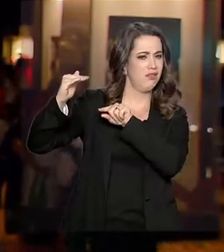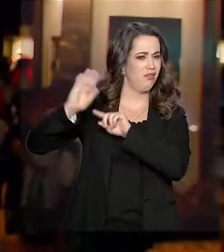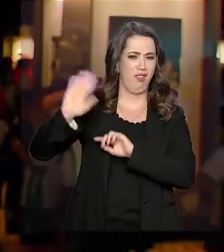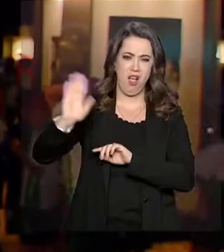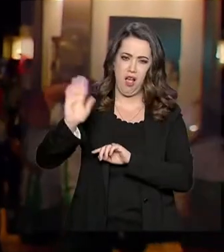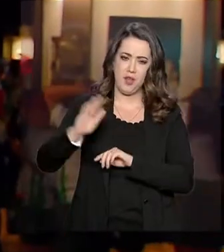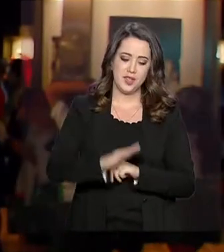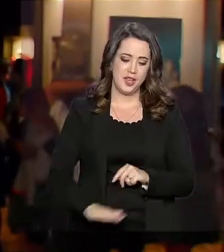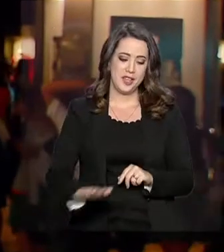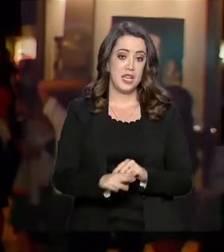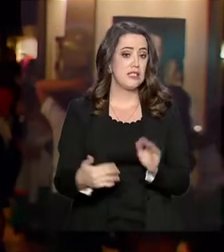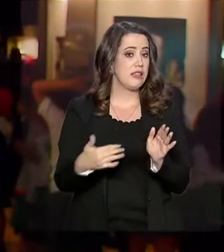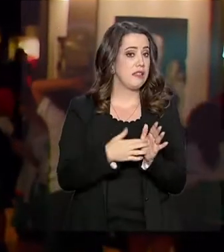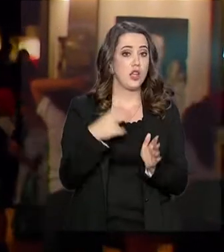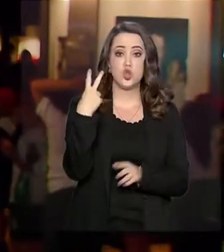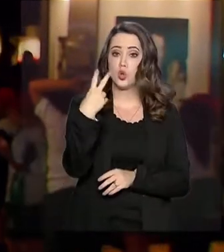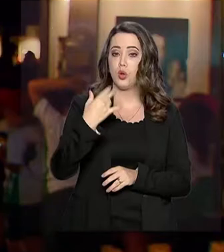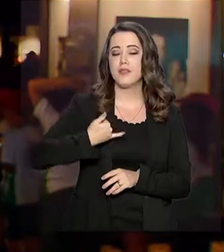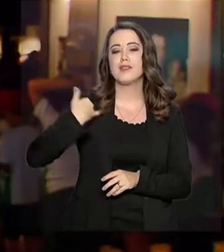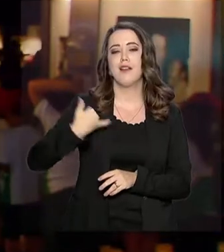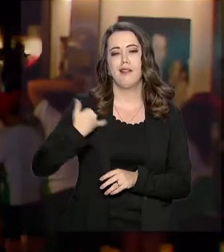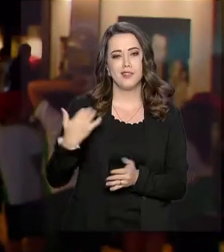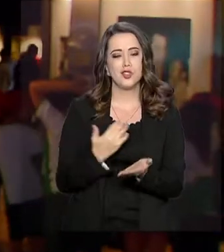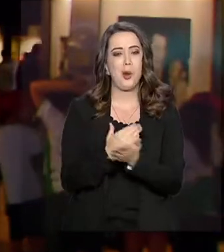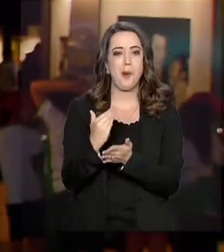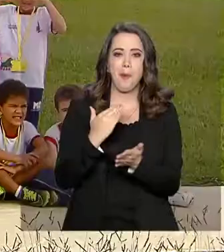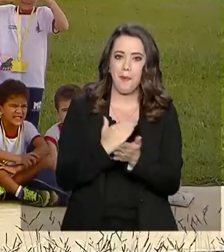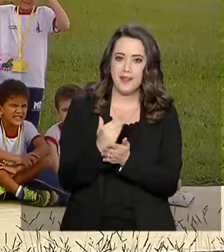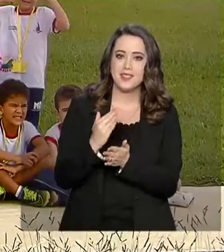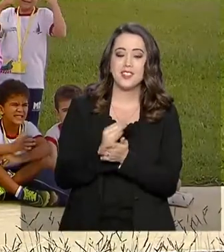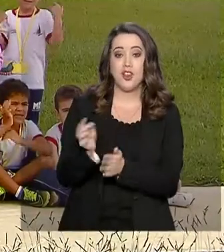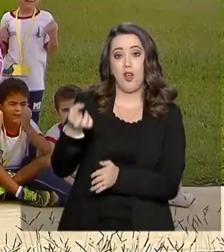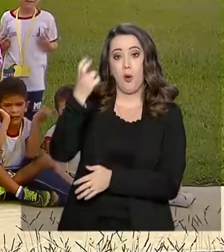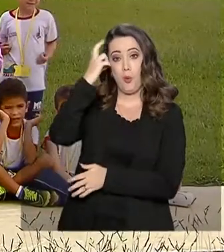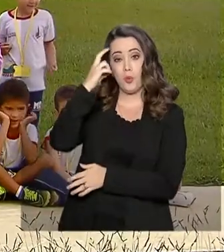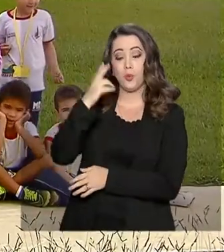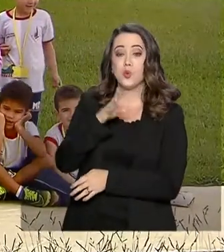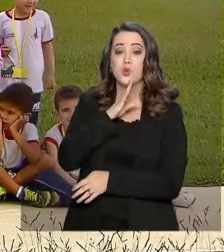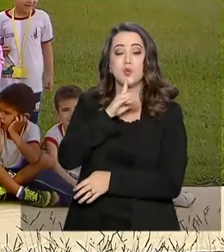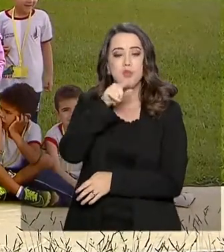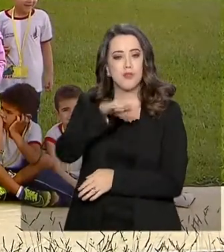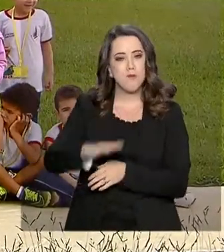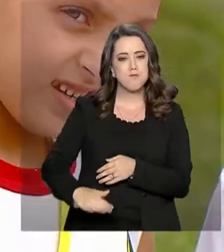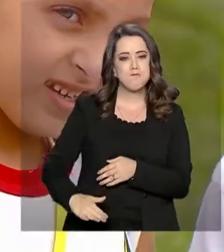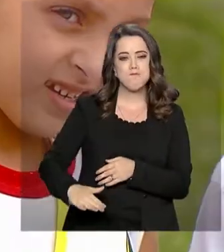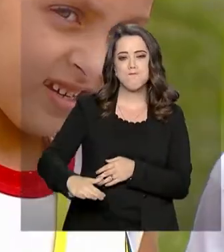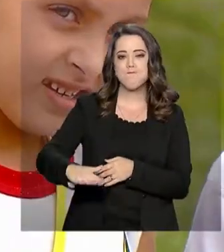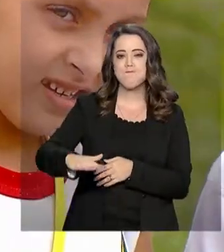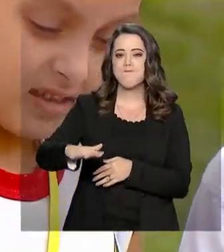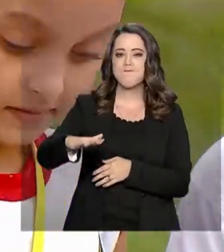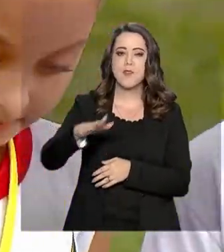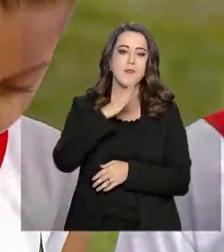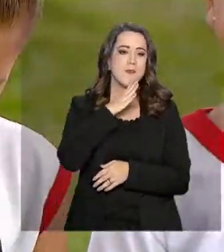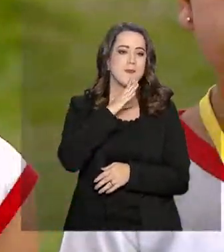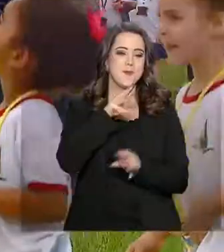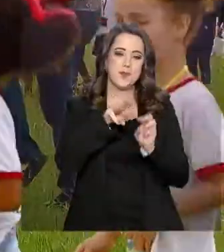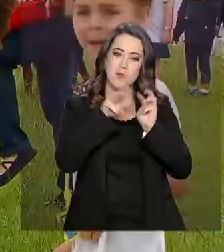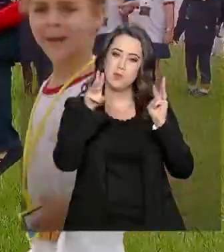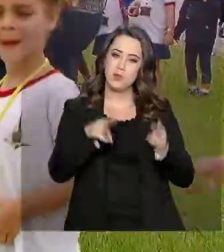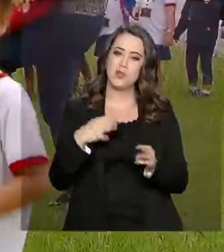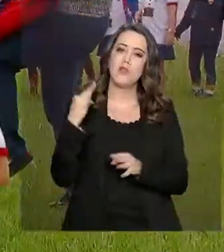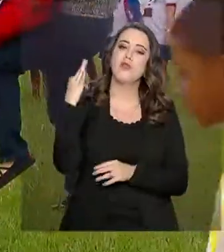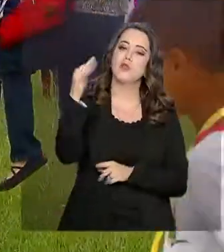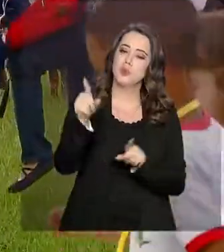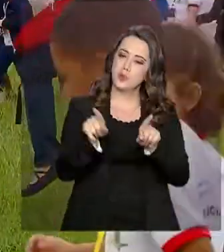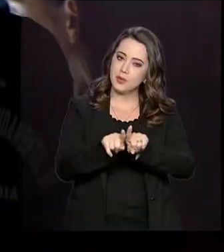gente tem crianças aqui até de dois anos, então já começa uma tradição em conhecer museus desde pequenos. E isso vai se perpetuar para as